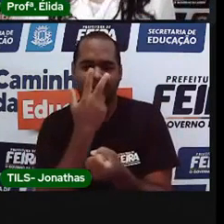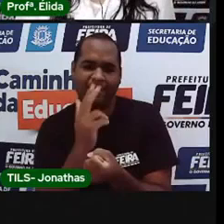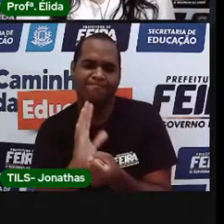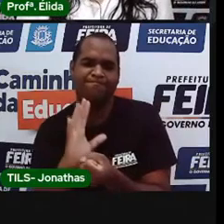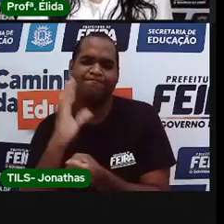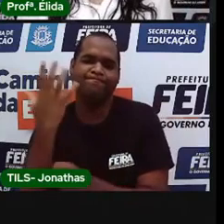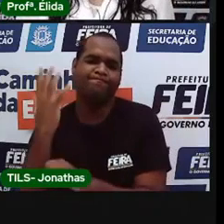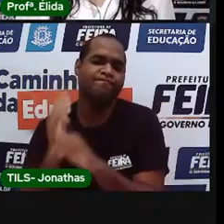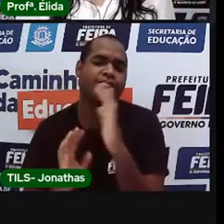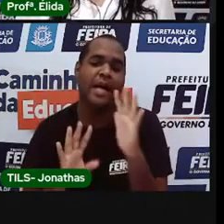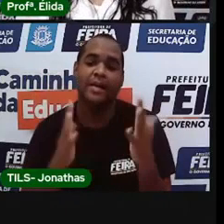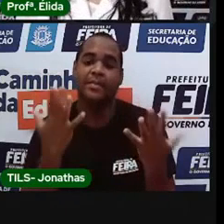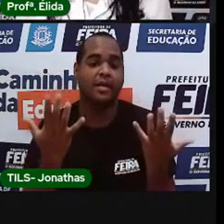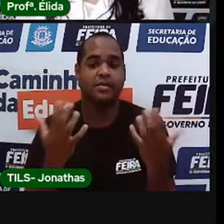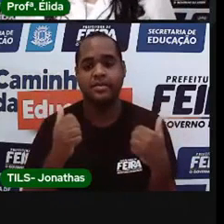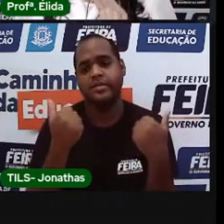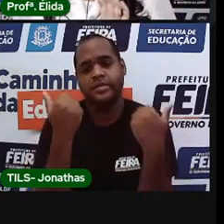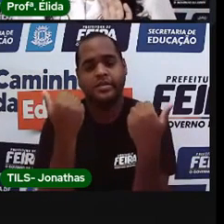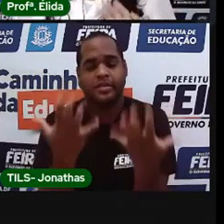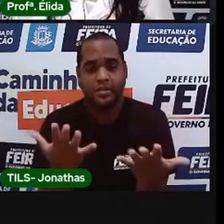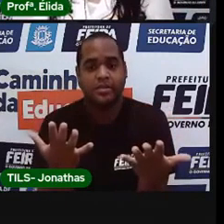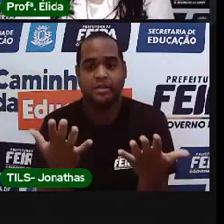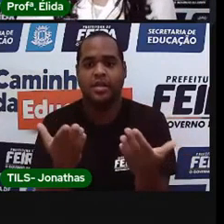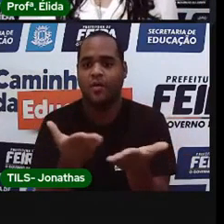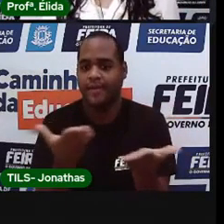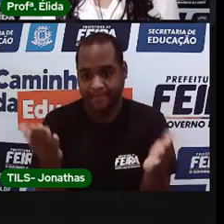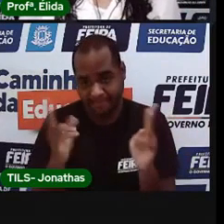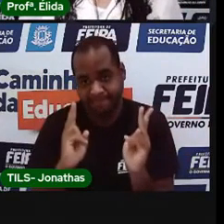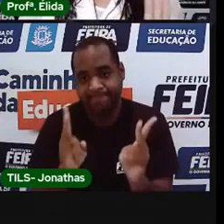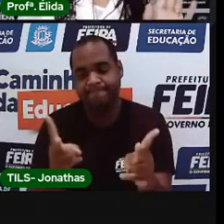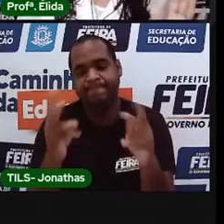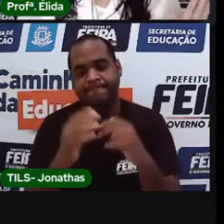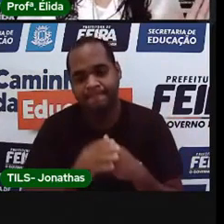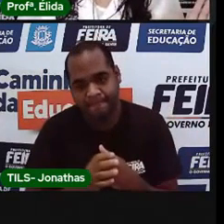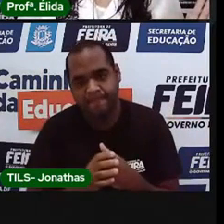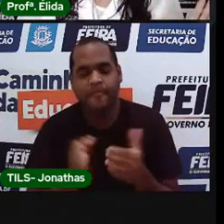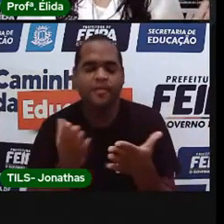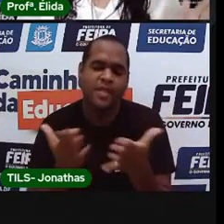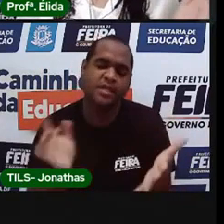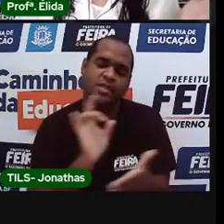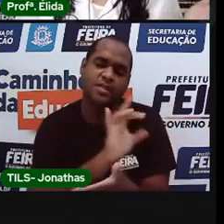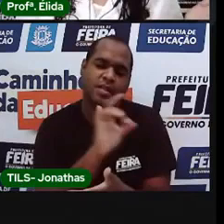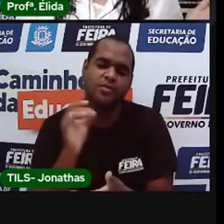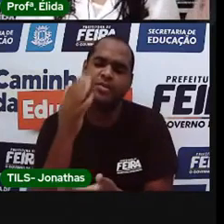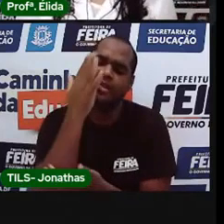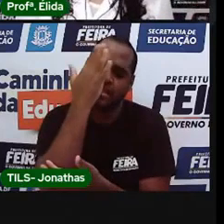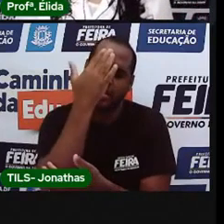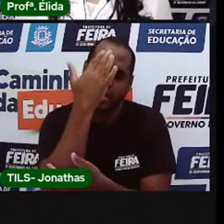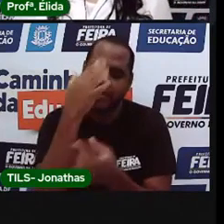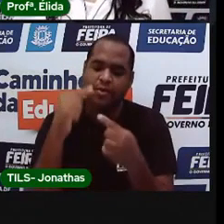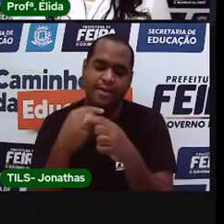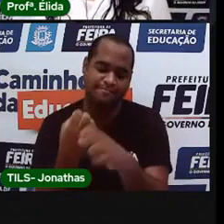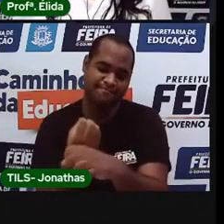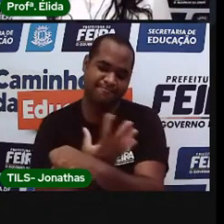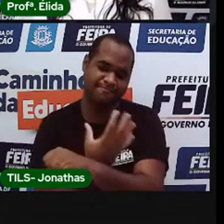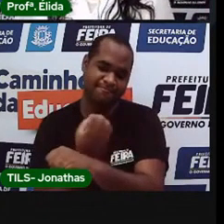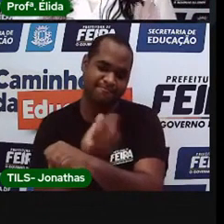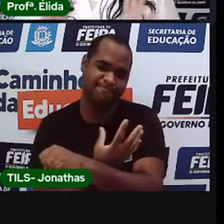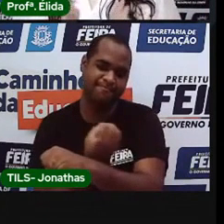acontecem aqui fora. Vamos continuar. Agora que você já sabe o que são as emoções.